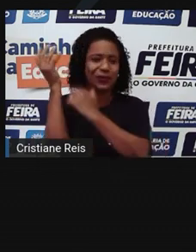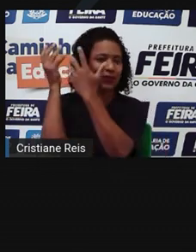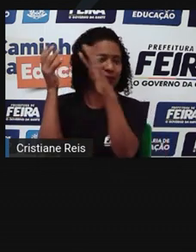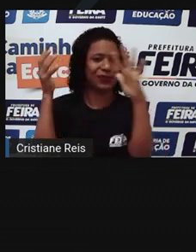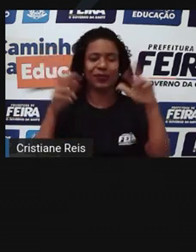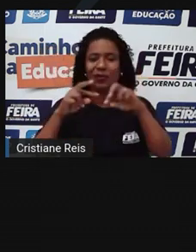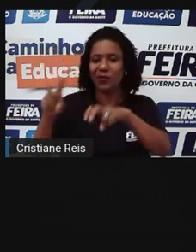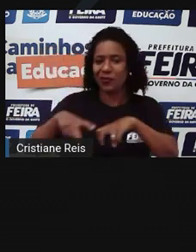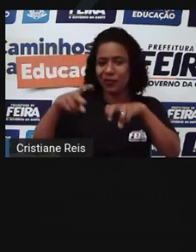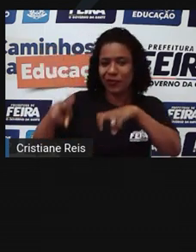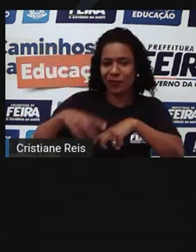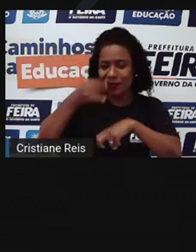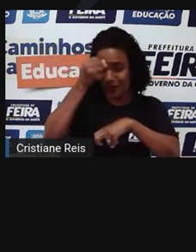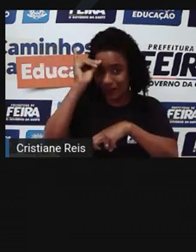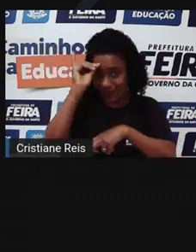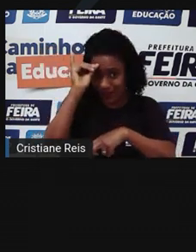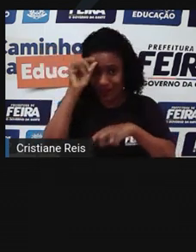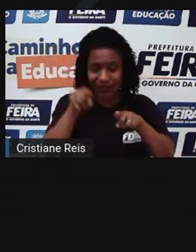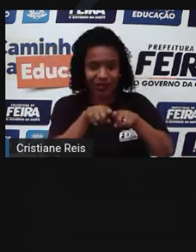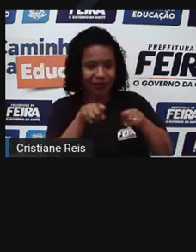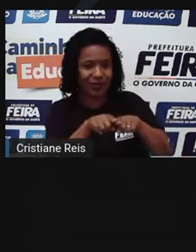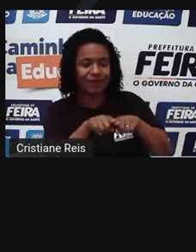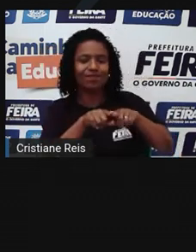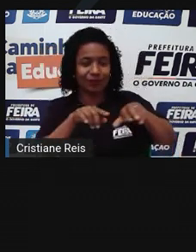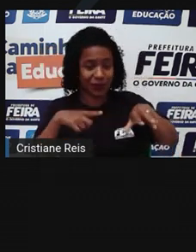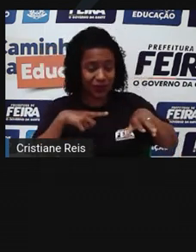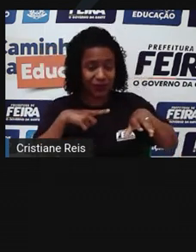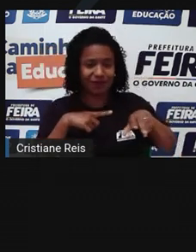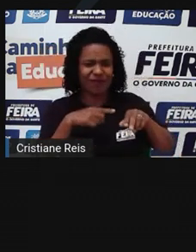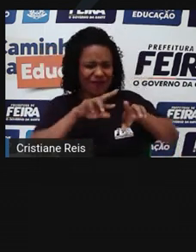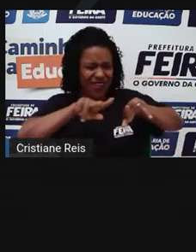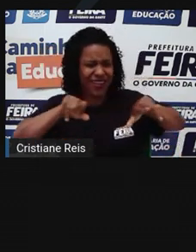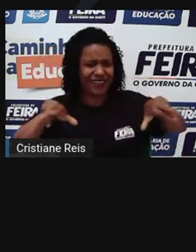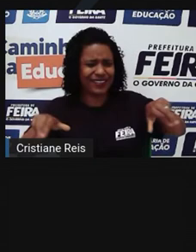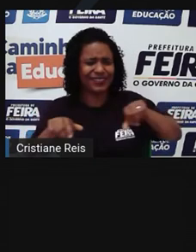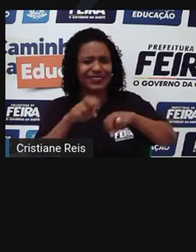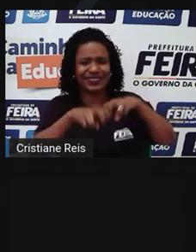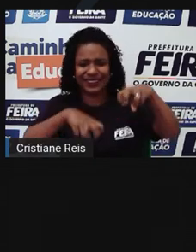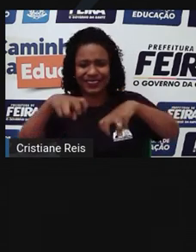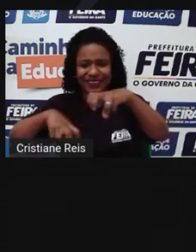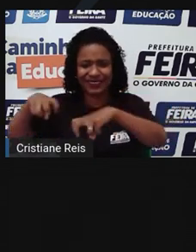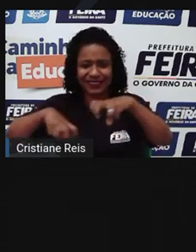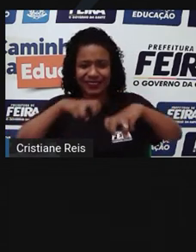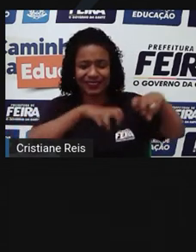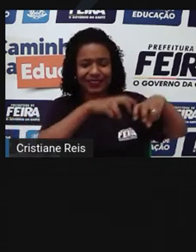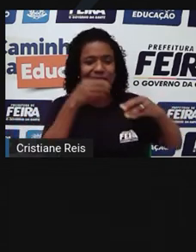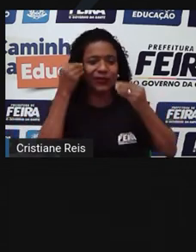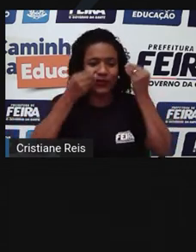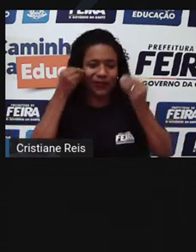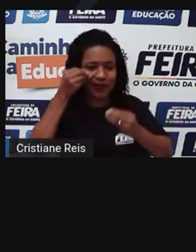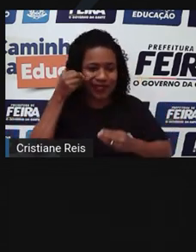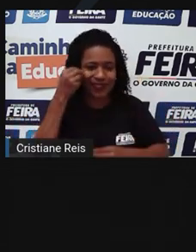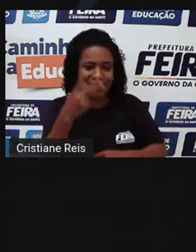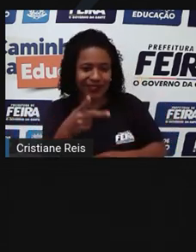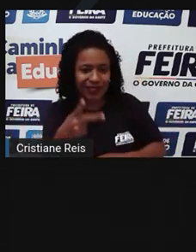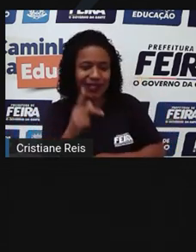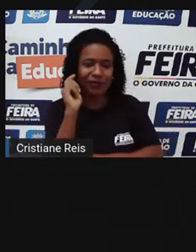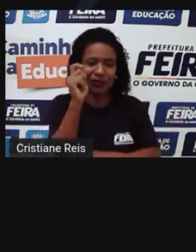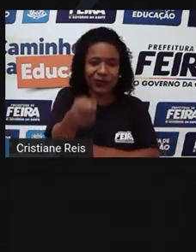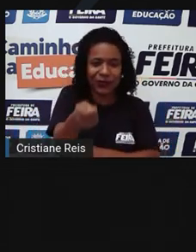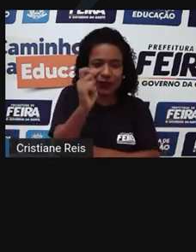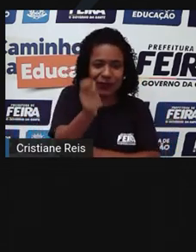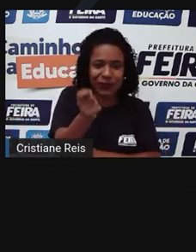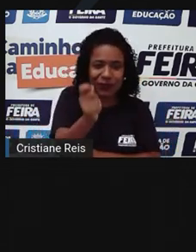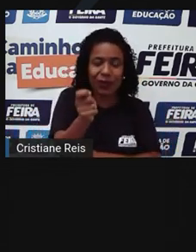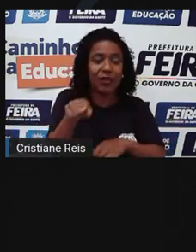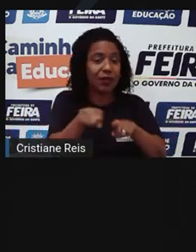agropecuária, das minas e da agricultura, e ultrapassa, chegando também aos espaços pesqueiros, a populações